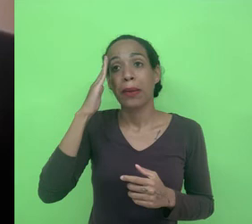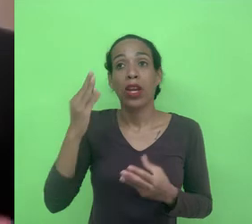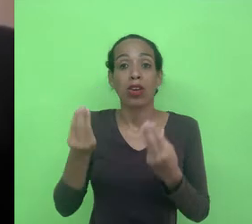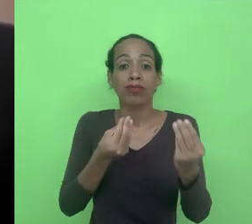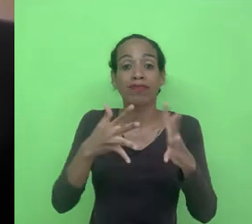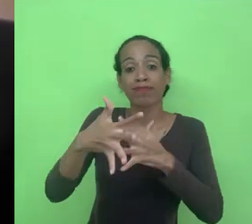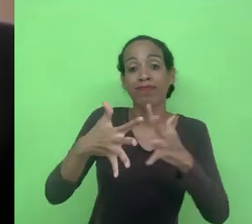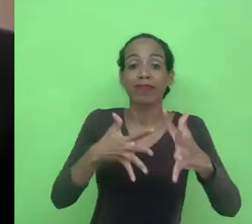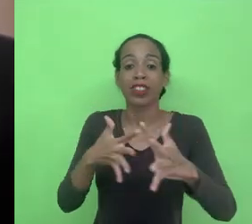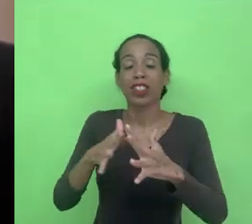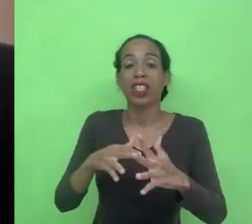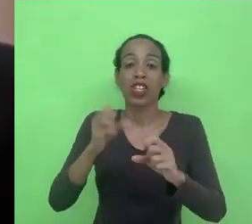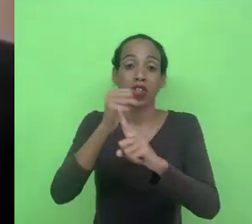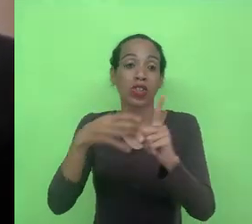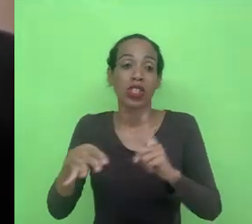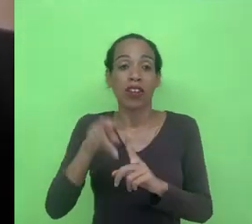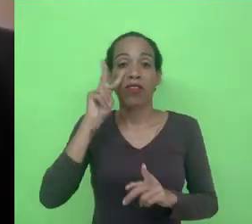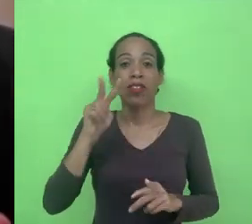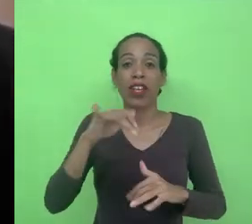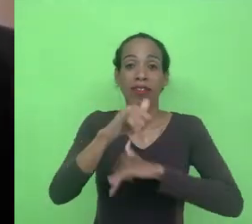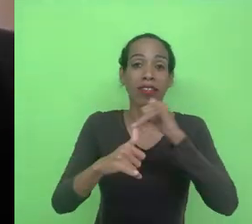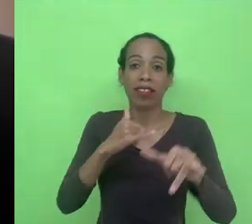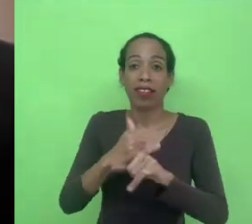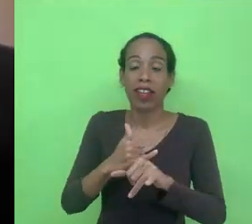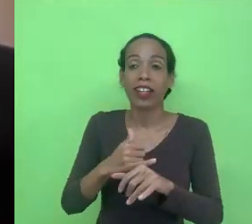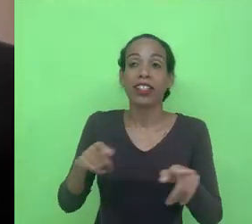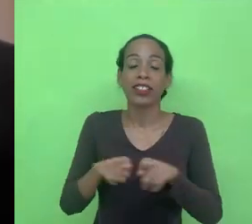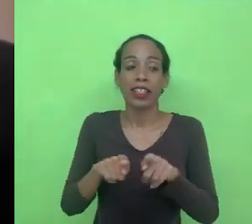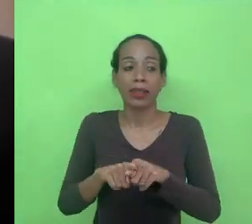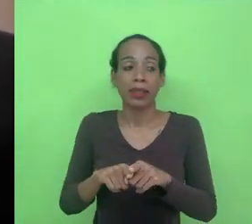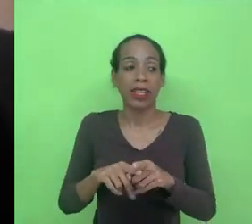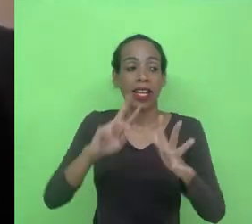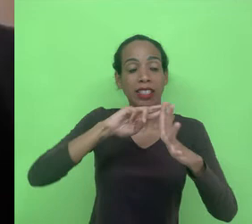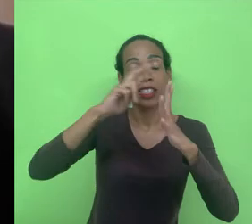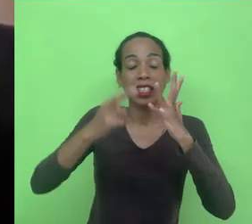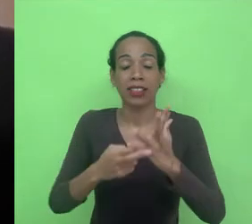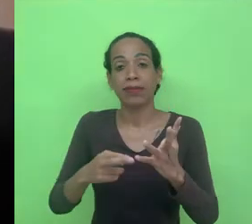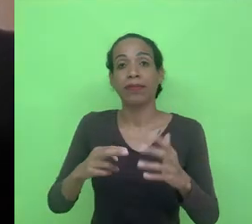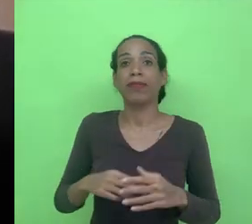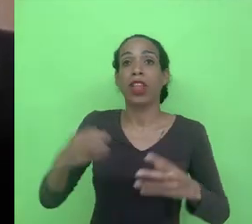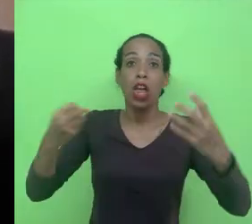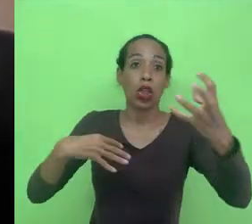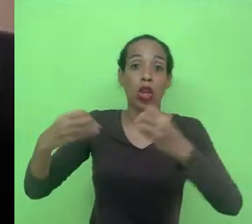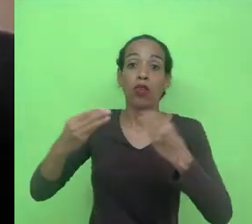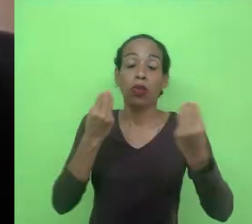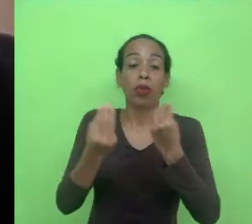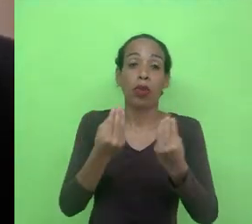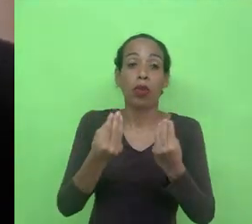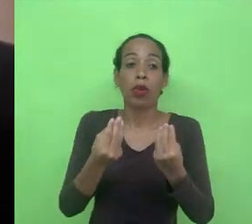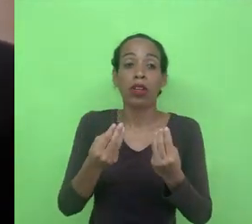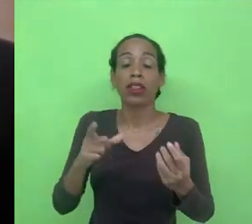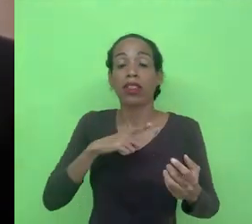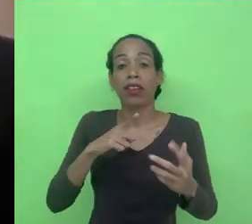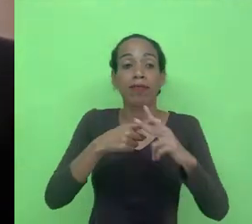nessa perspectiva da tecnologia da interação virtual das redes sociais das novas possibilidades que surgem com as ferramentas com os